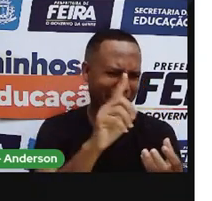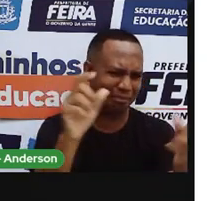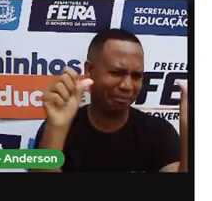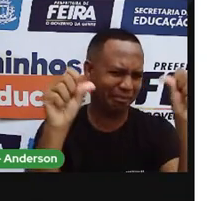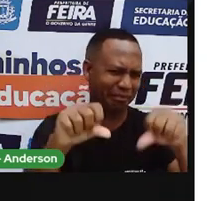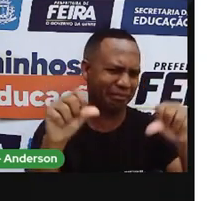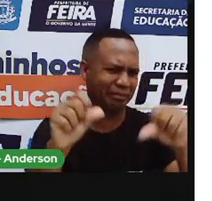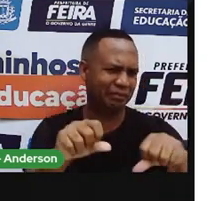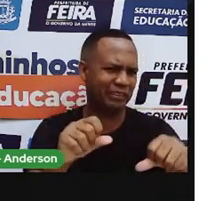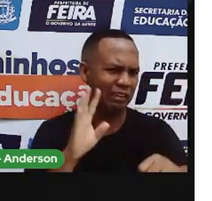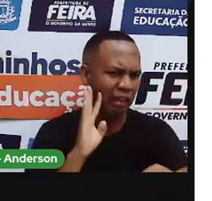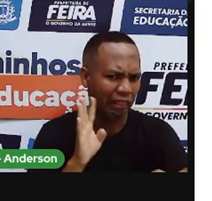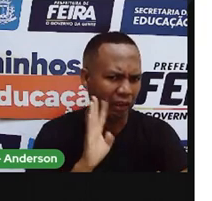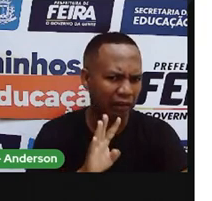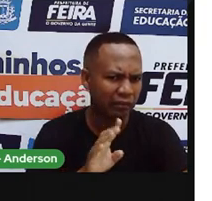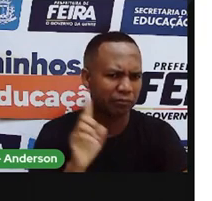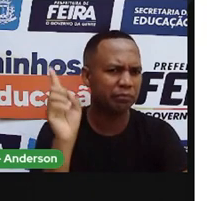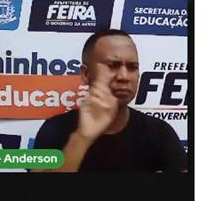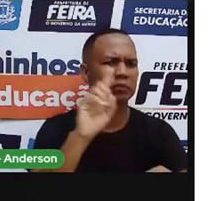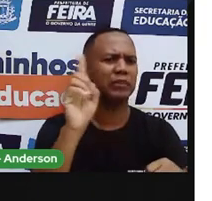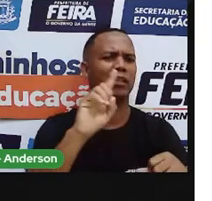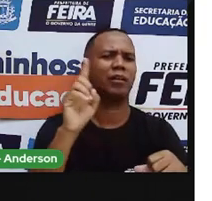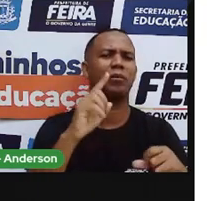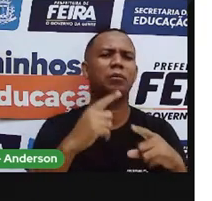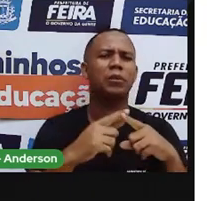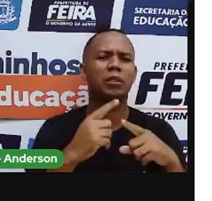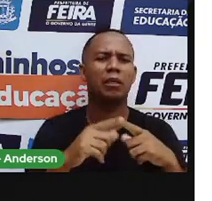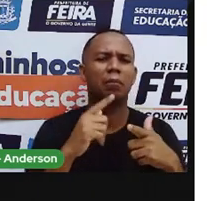isso causa o quê? Vários problemas. Bom,